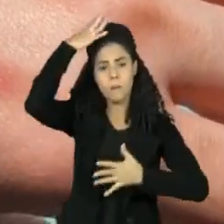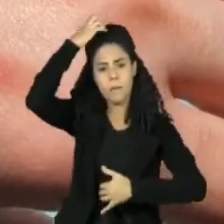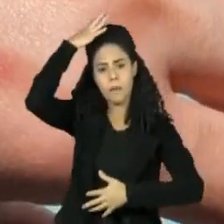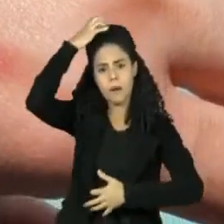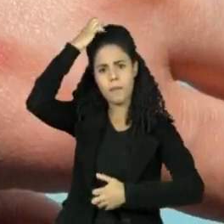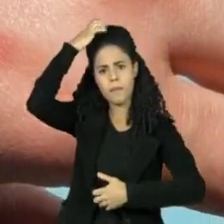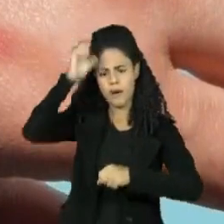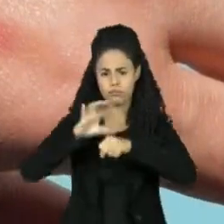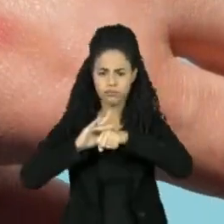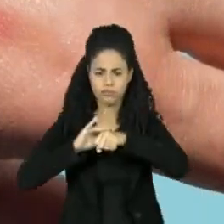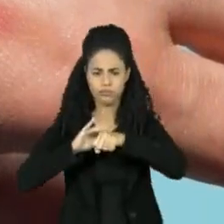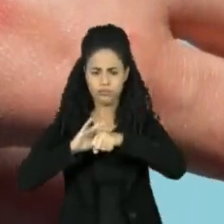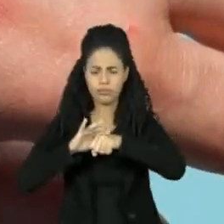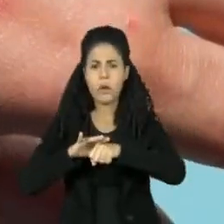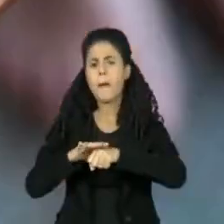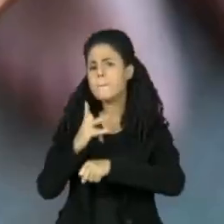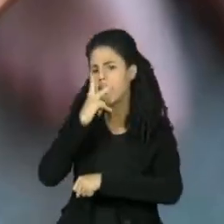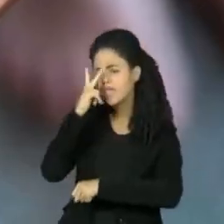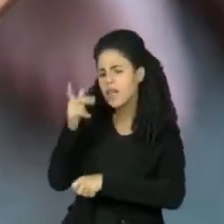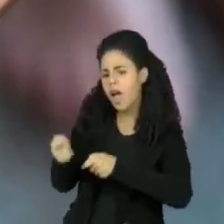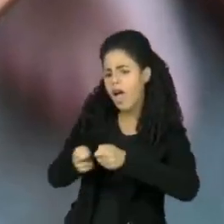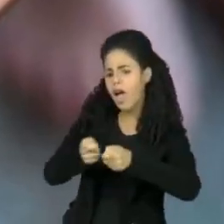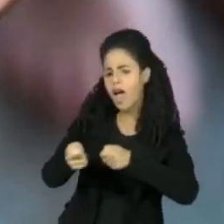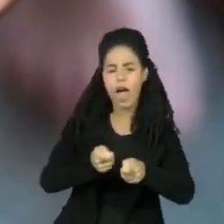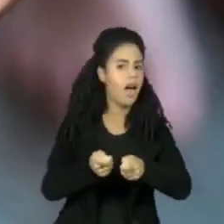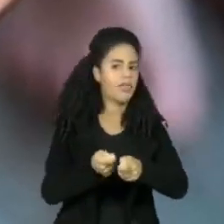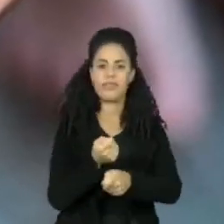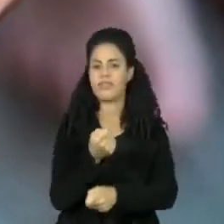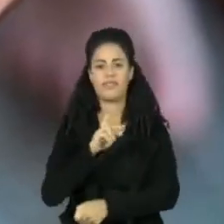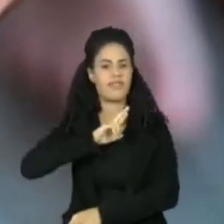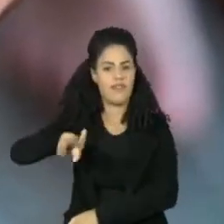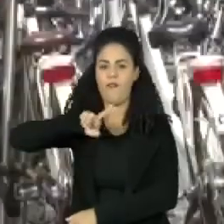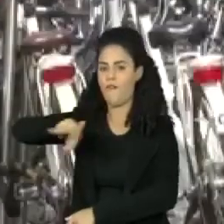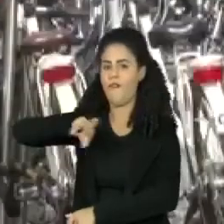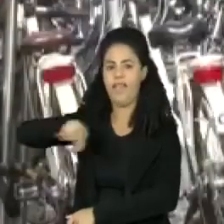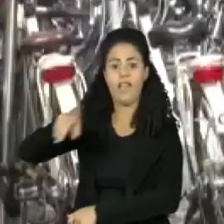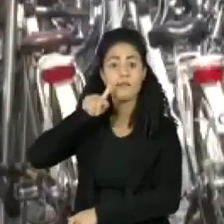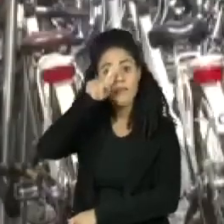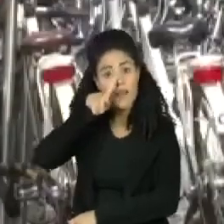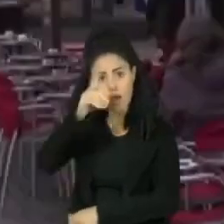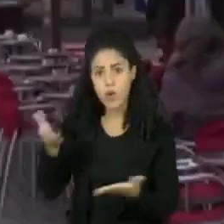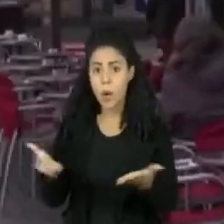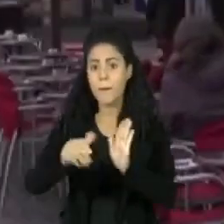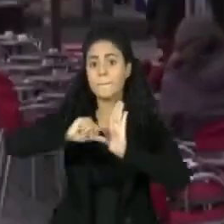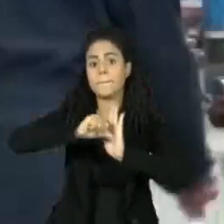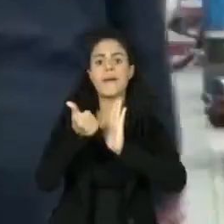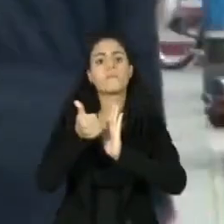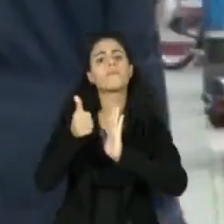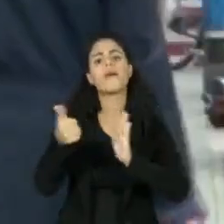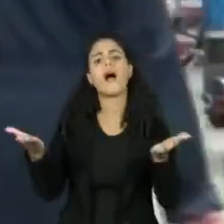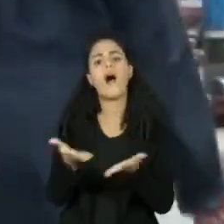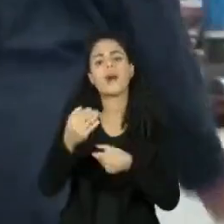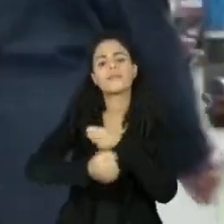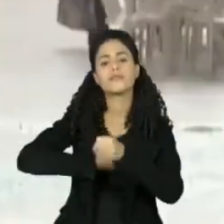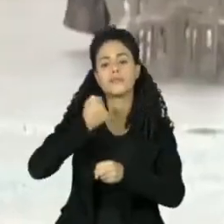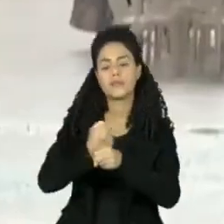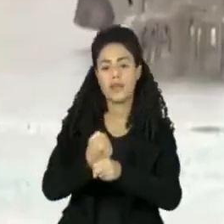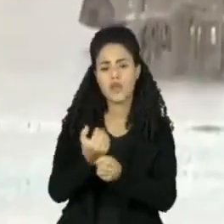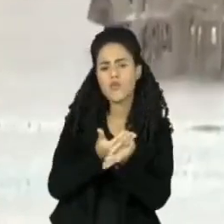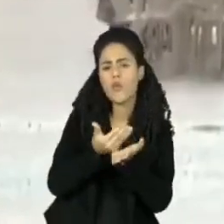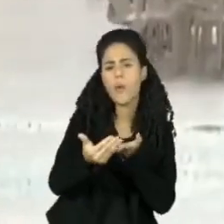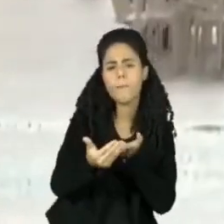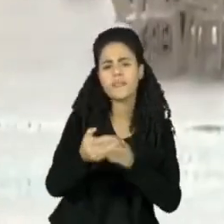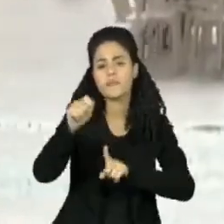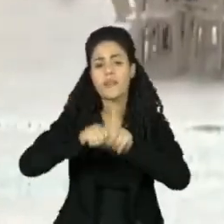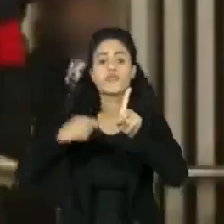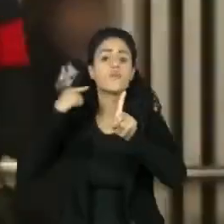doença, que parecia controlada, se mostrou uma ameaça em 2022. O primeiro caso confirmado neste ano foi no início de